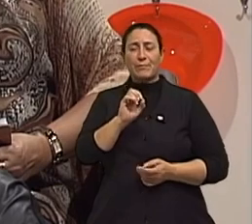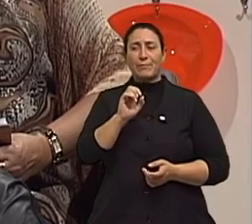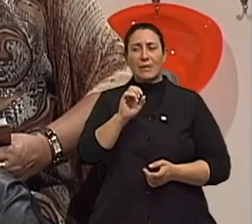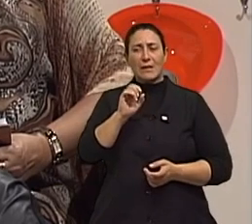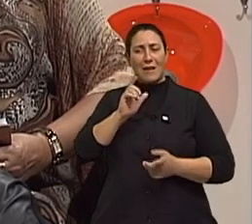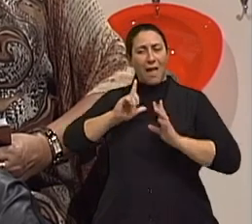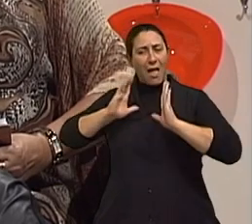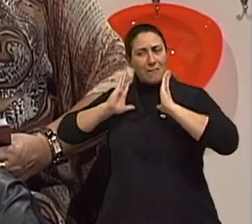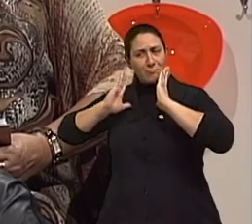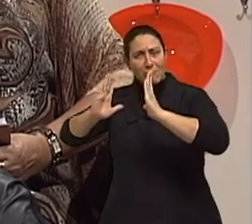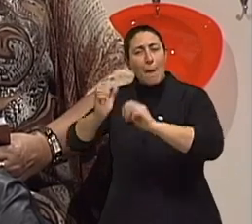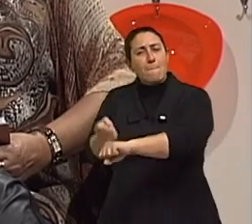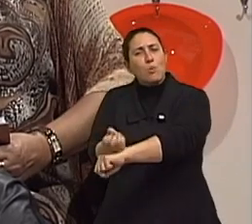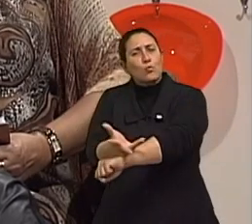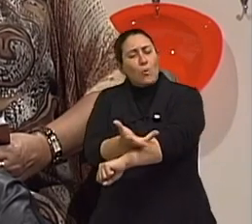estado